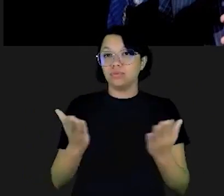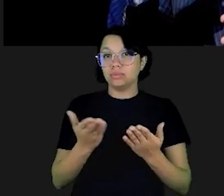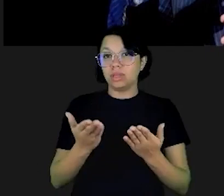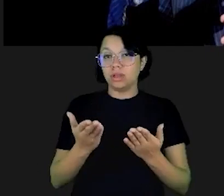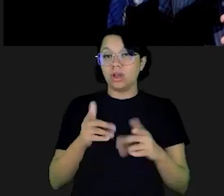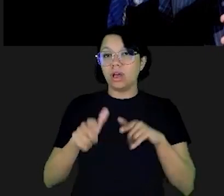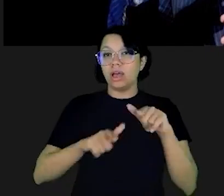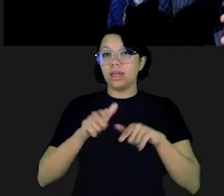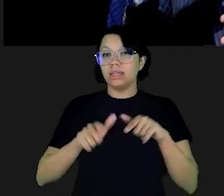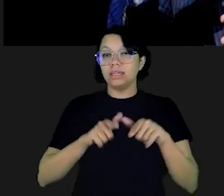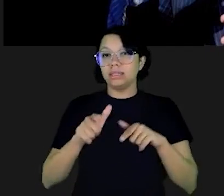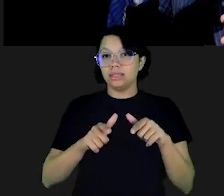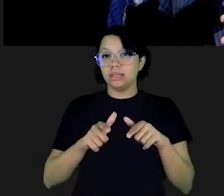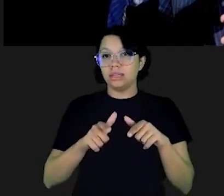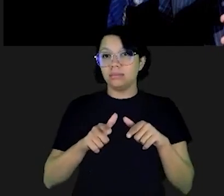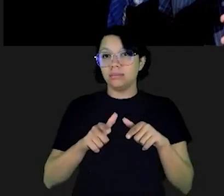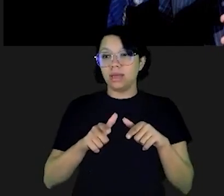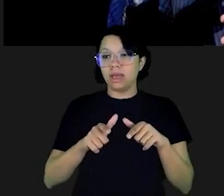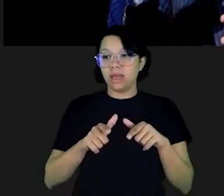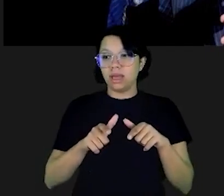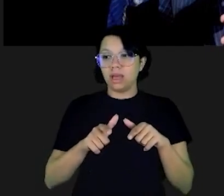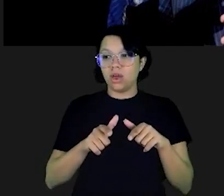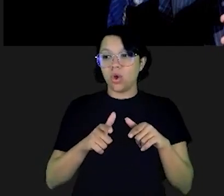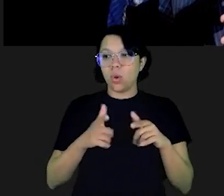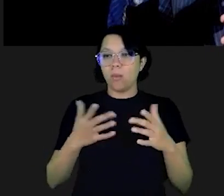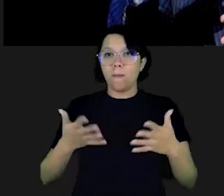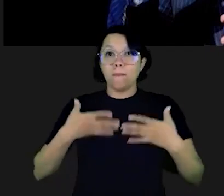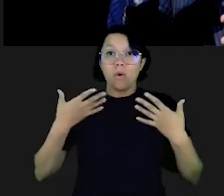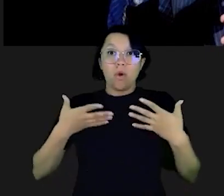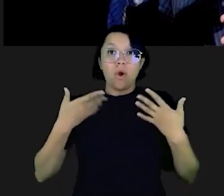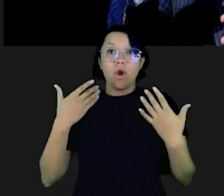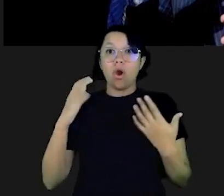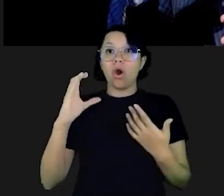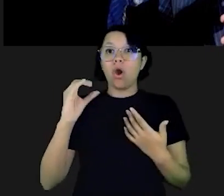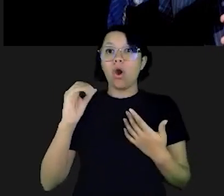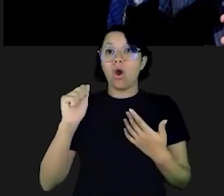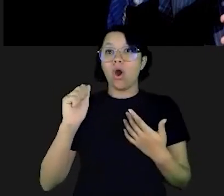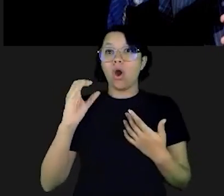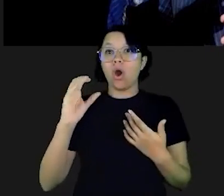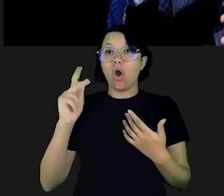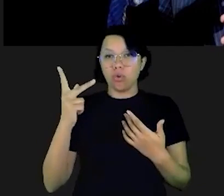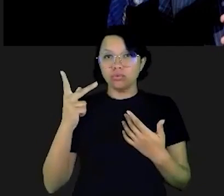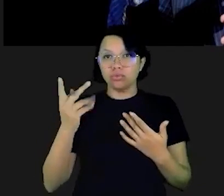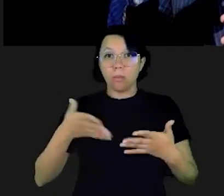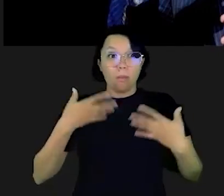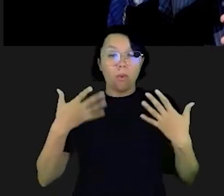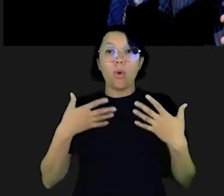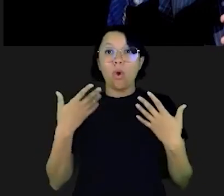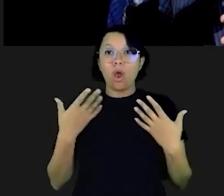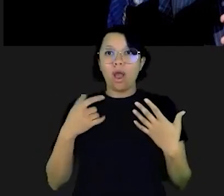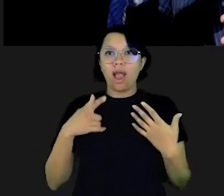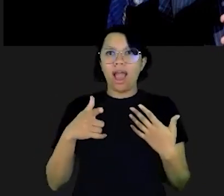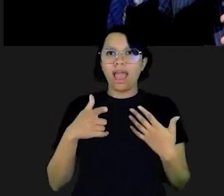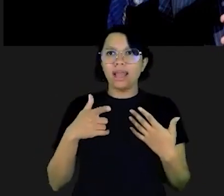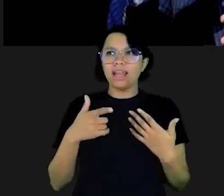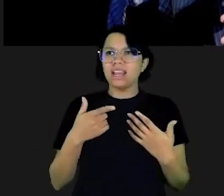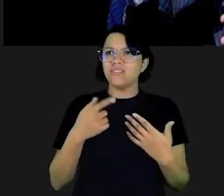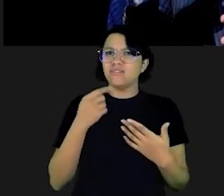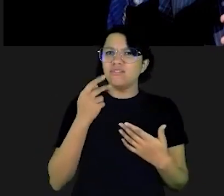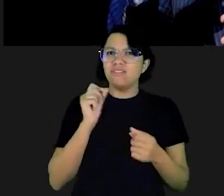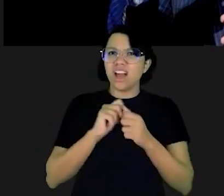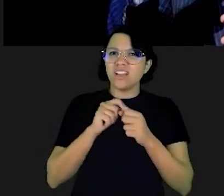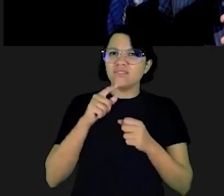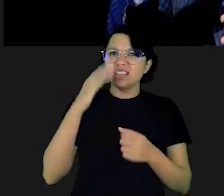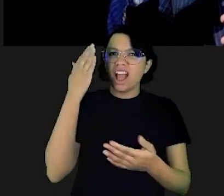delação premiada, etc. E está trabalhando como coach motivacional. E realmente esse camarada tem uma